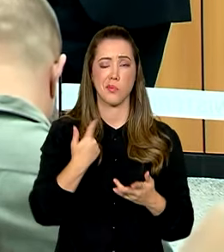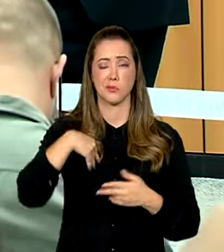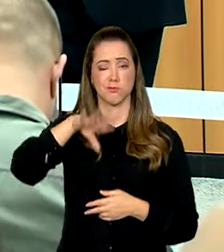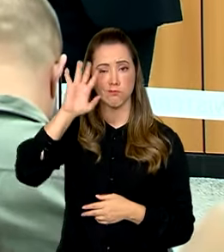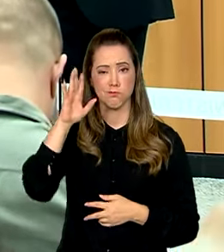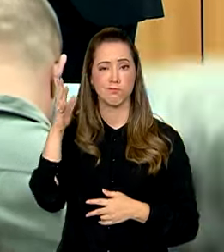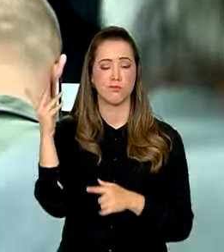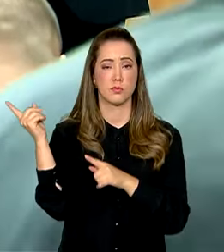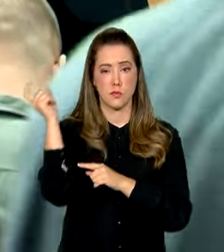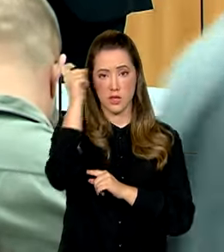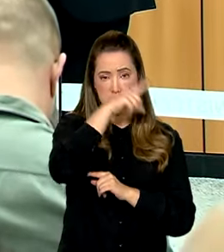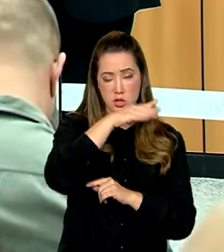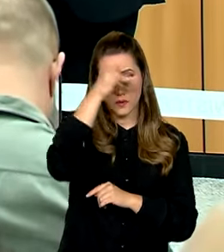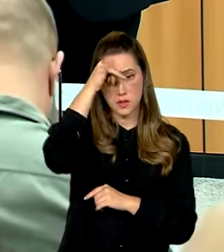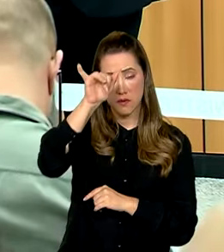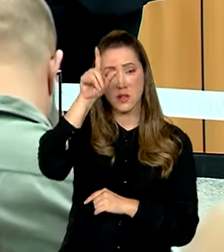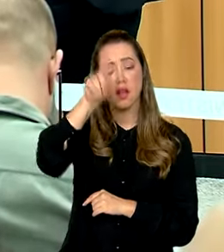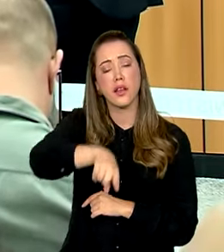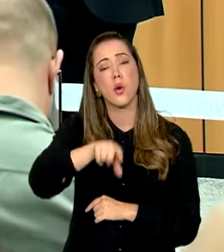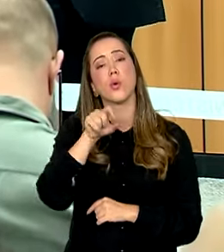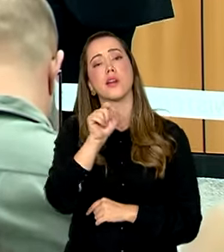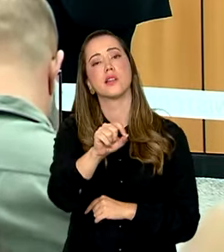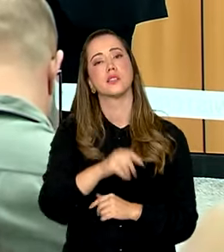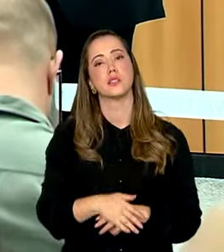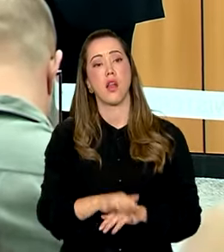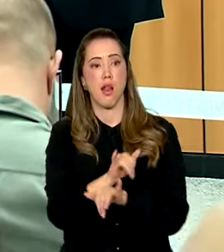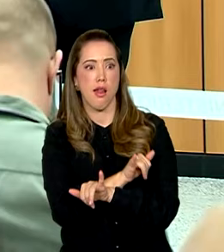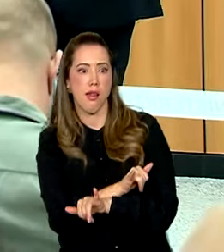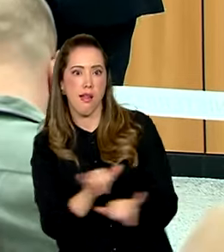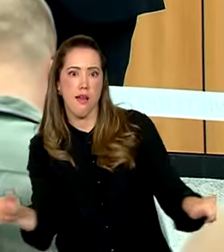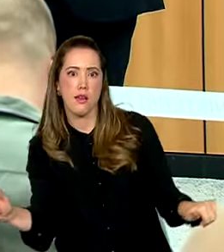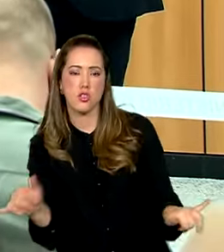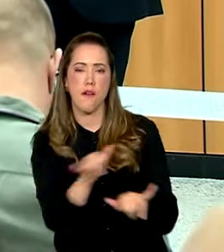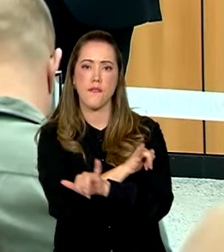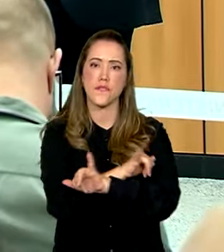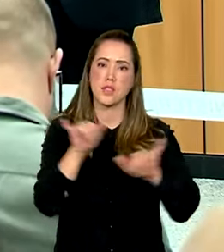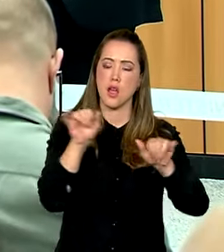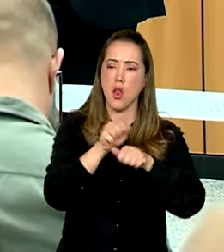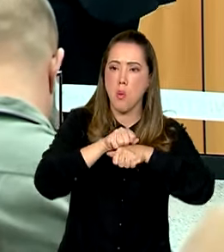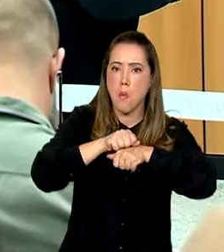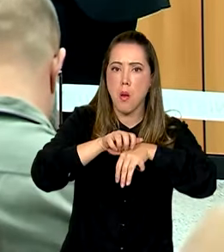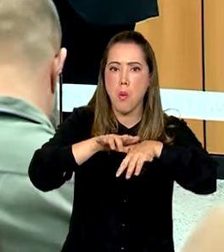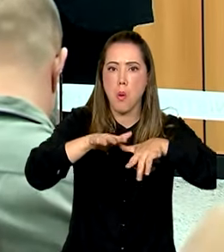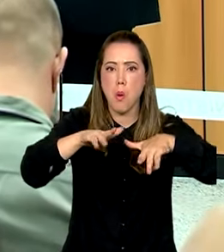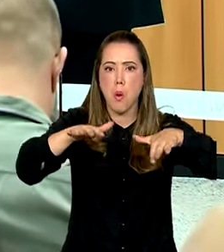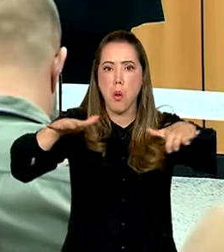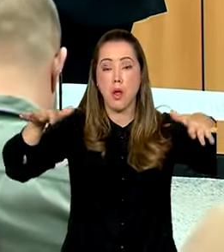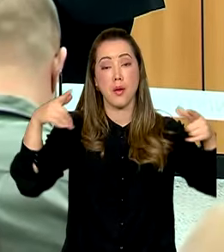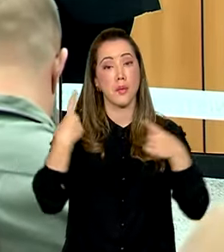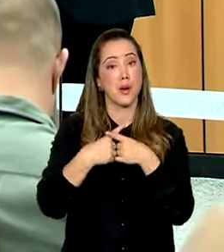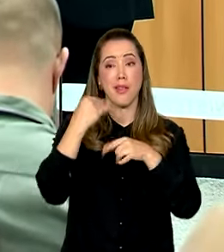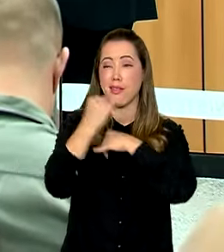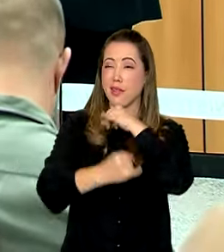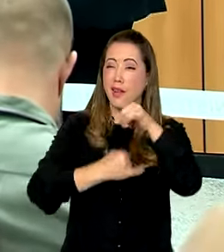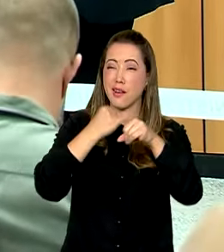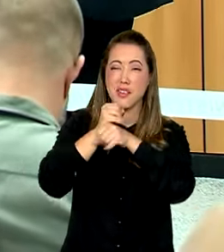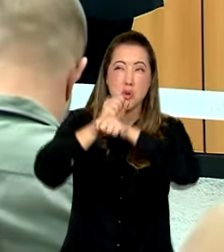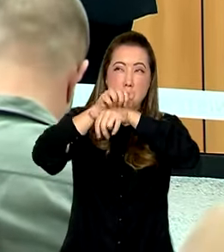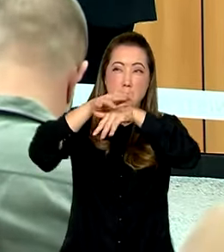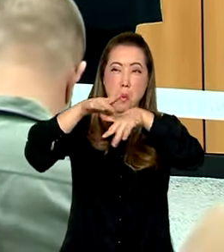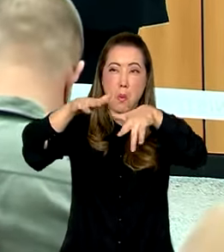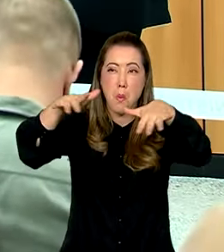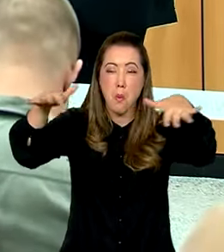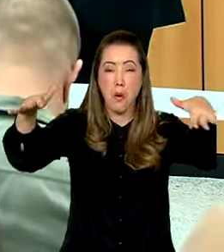mais complexo o combate, que é a difusão. Esses crimes estão em todo lugar, em toda parte,